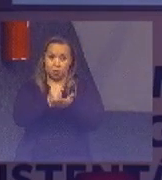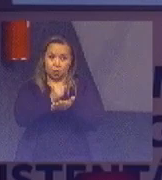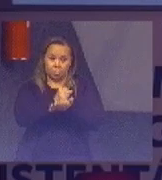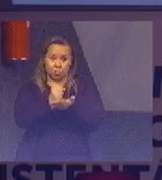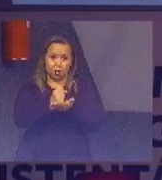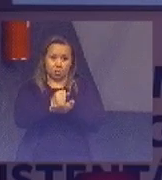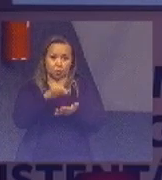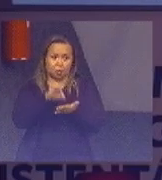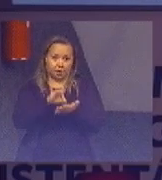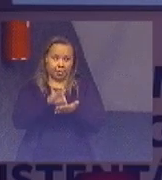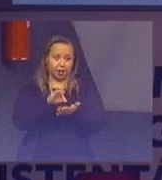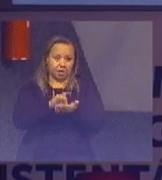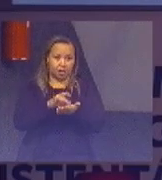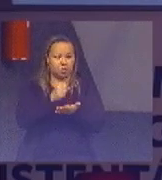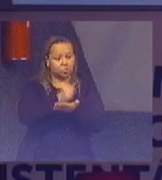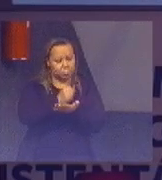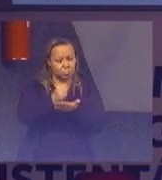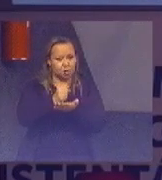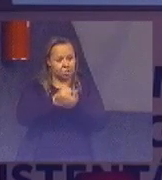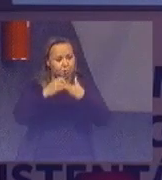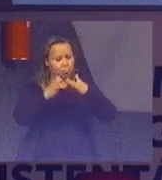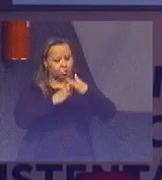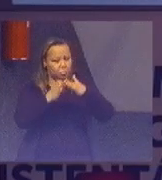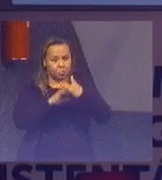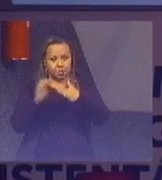a metragem contratada com a empresa.